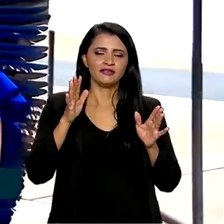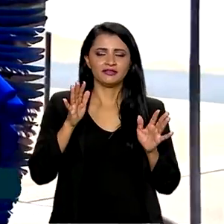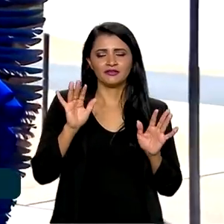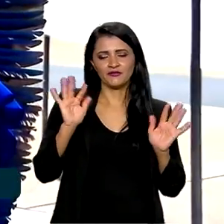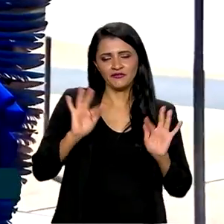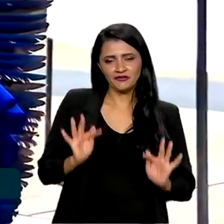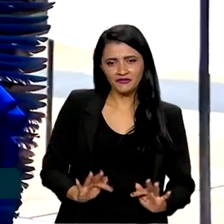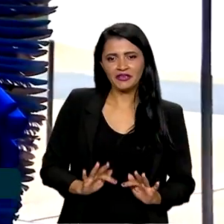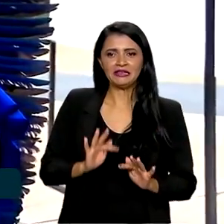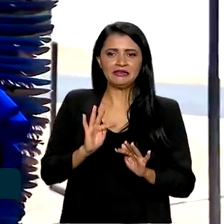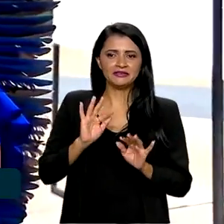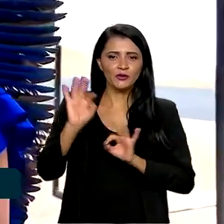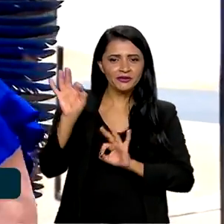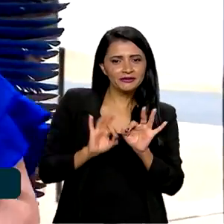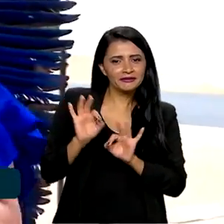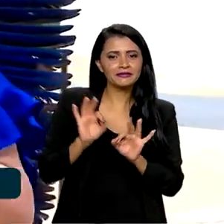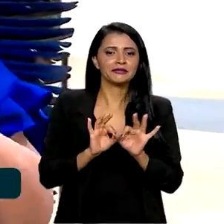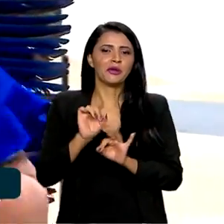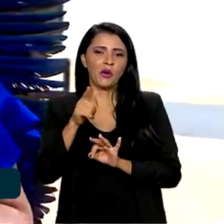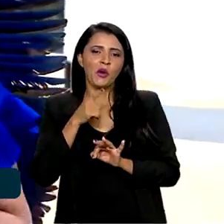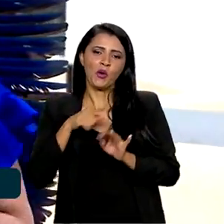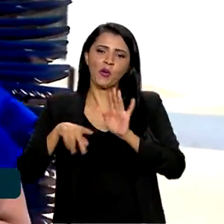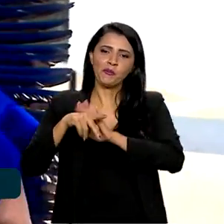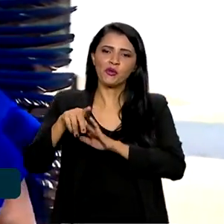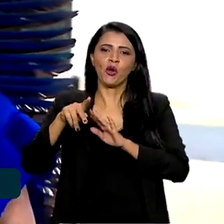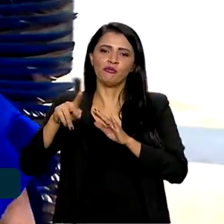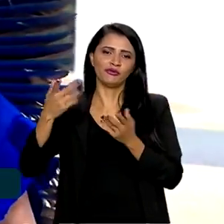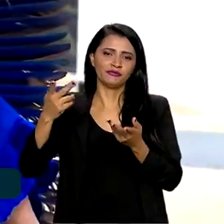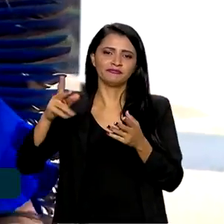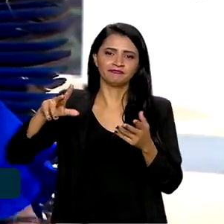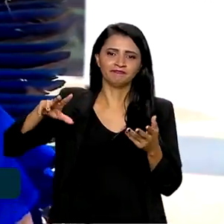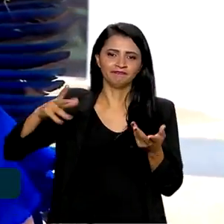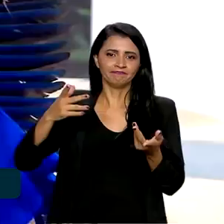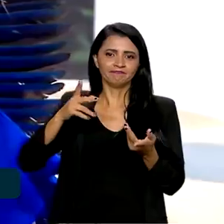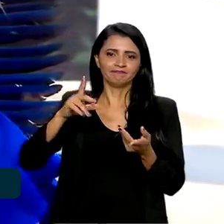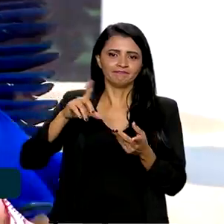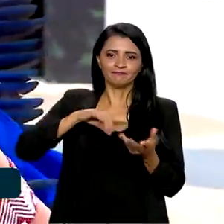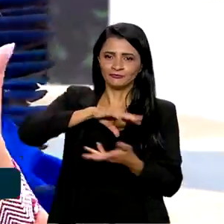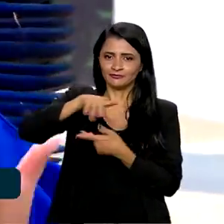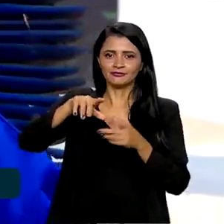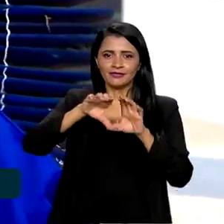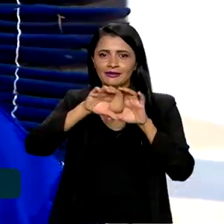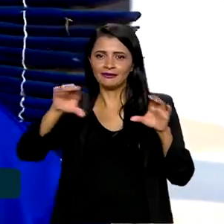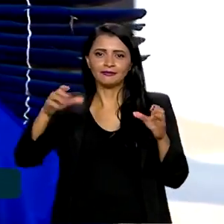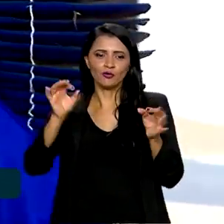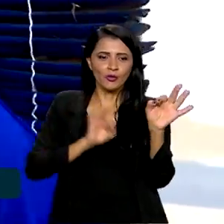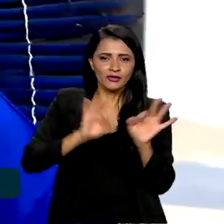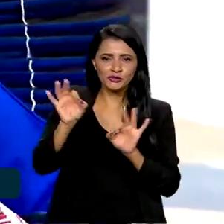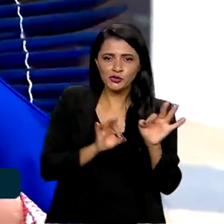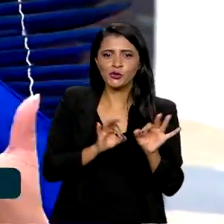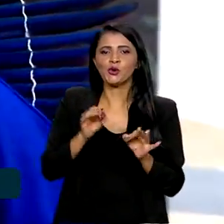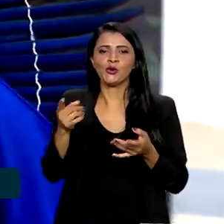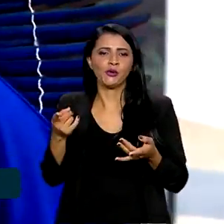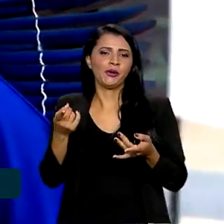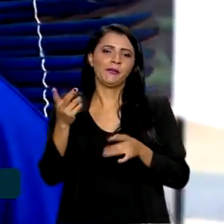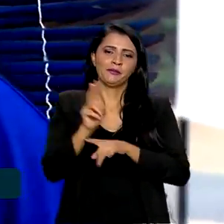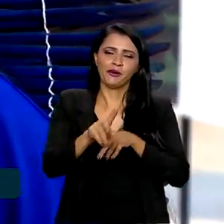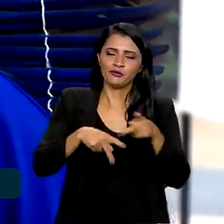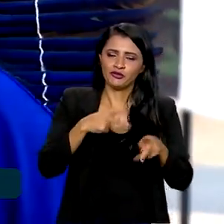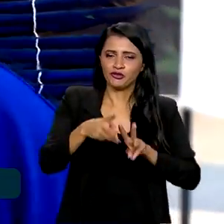coincidência ou seja uma providência do universo. Povos indígenas, cúpula da Amazônia, proteção da